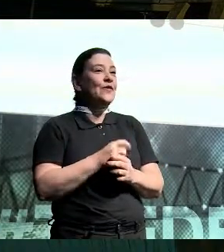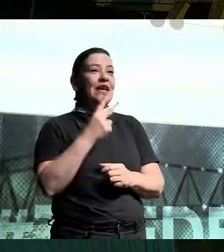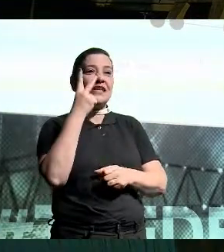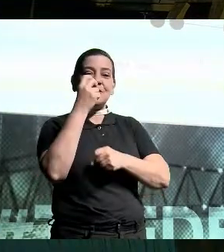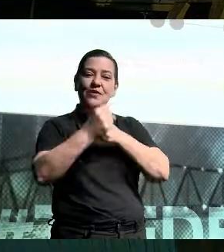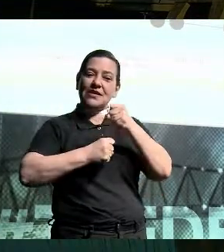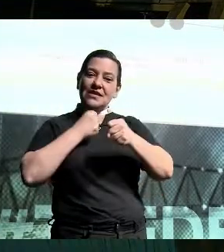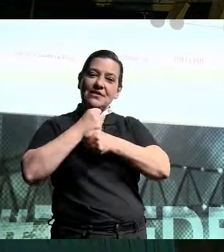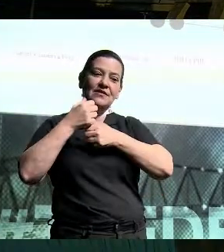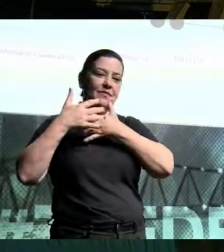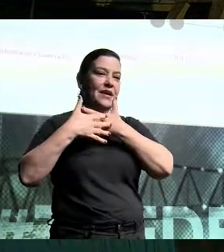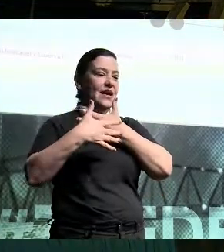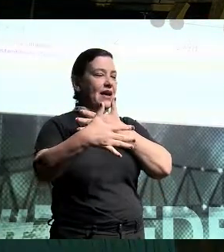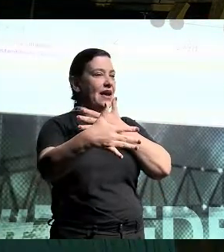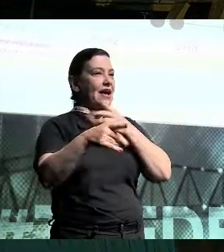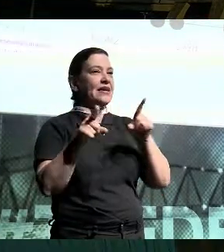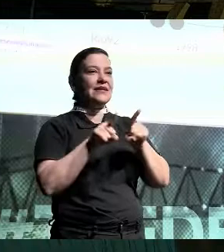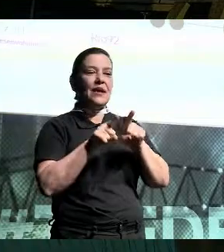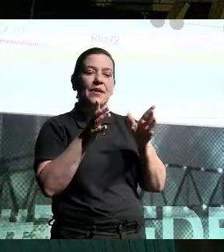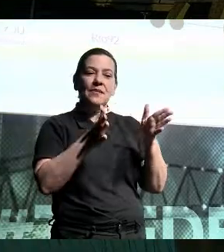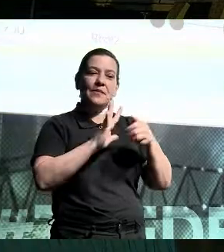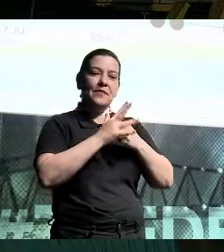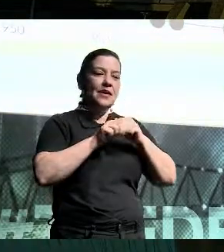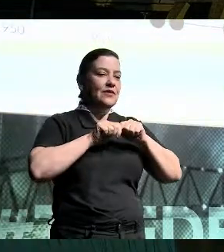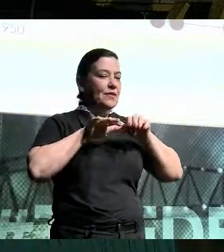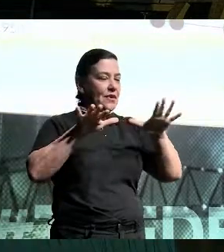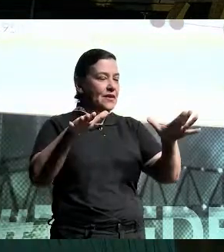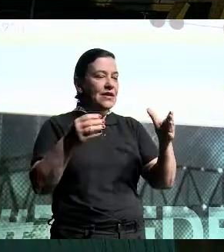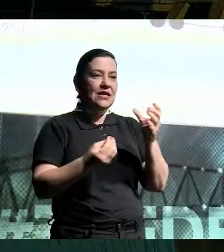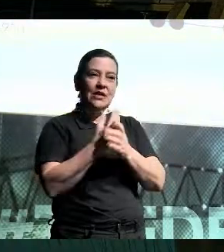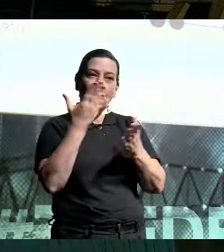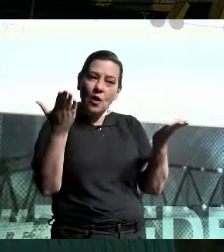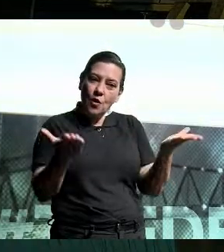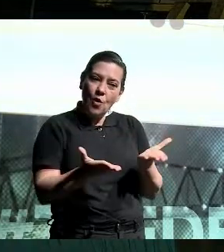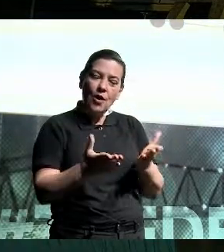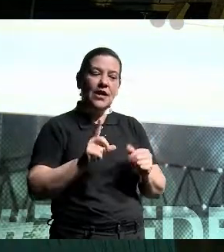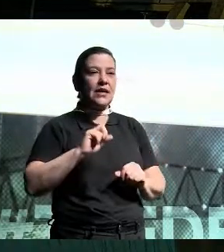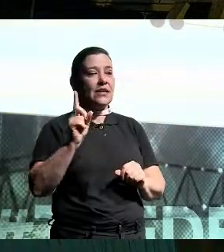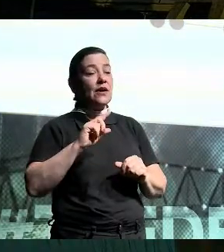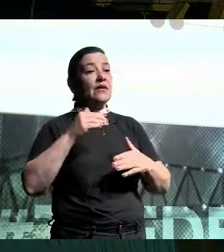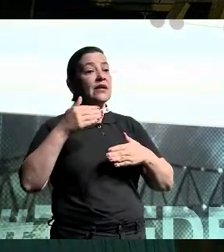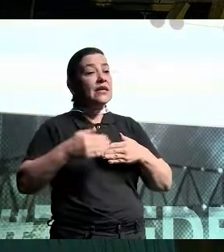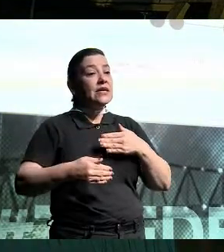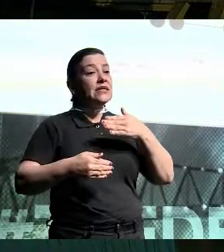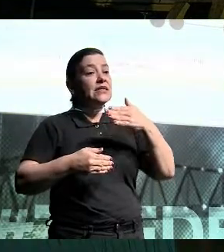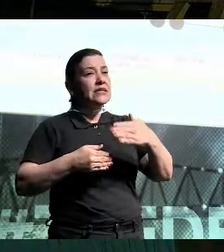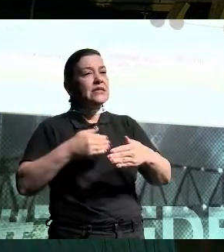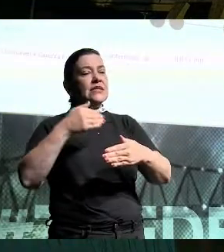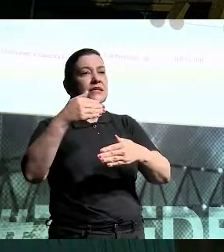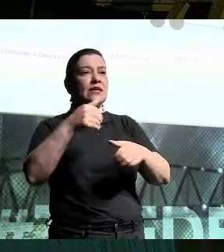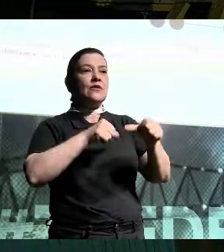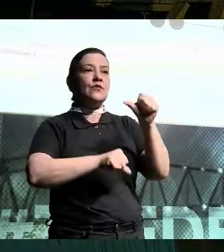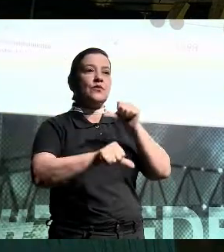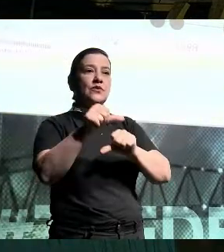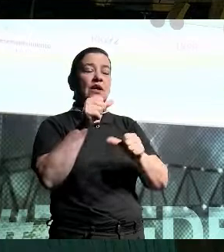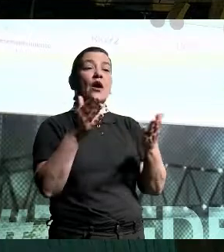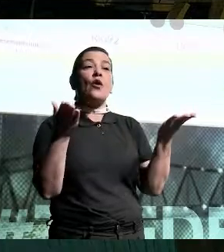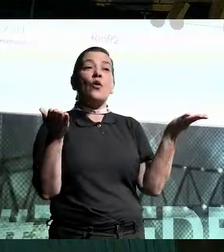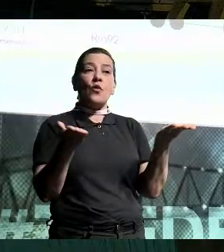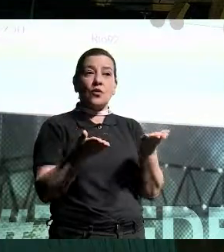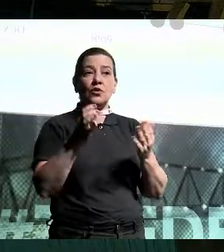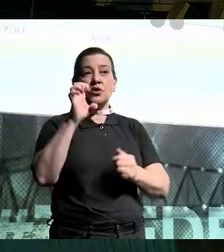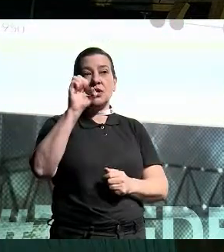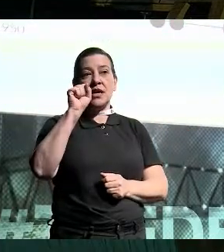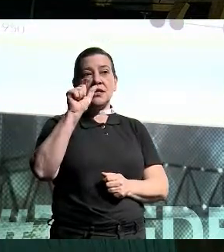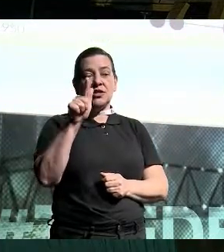ano, de dois anos para cá, não veio na pandemia, não surgiu agora, ele vem crescendo e vem ajustando, hoje chama ESG. Então,